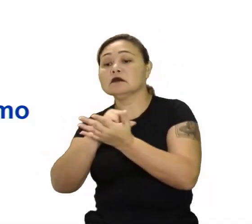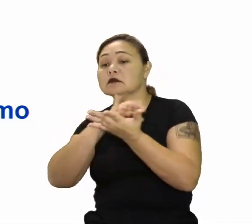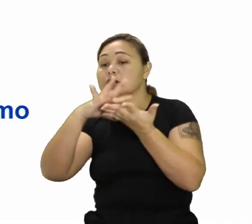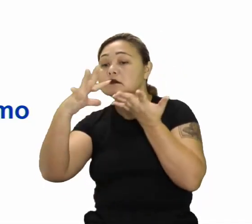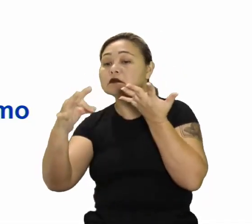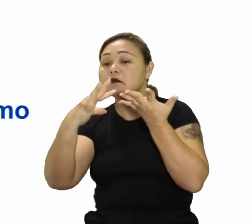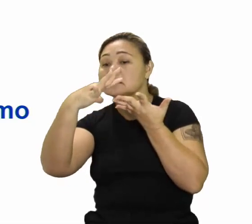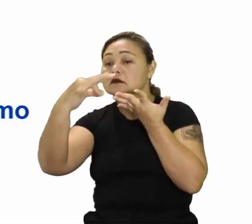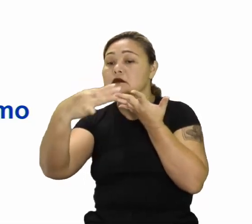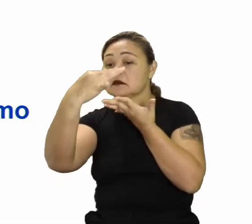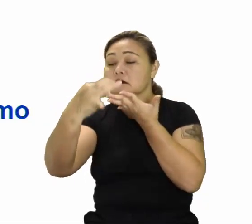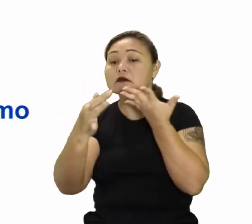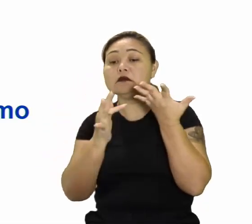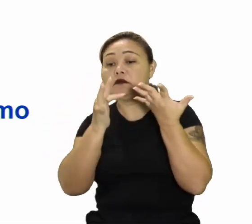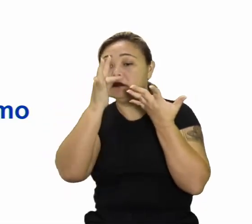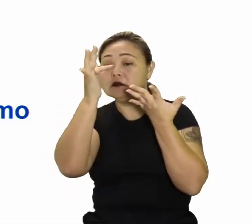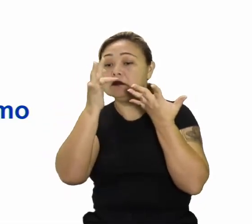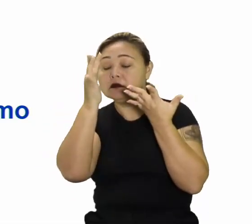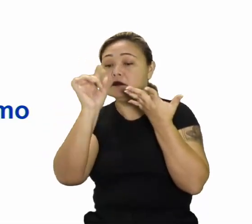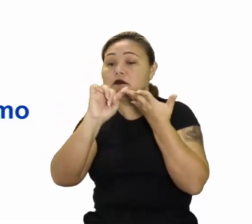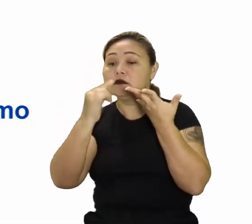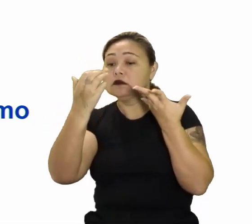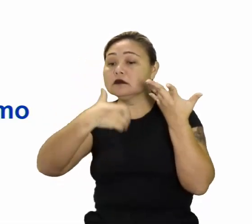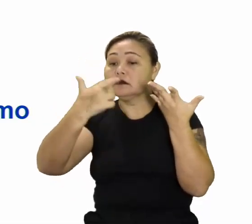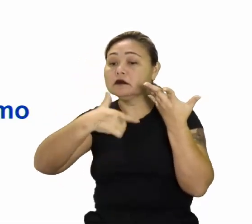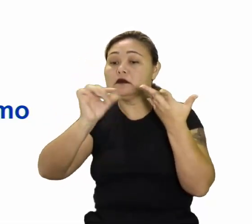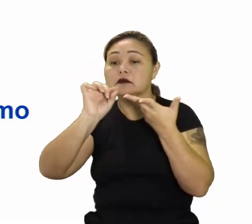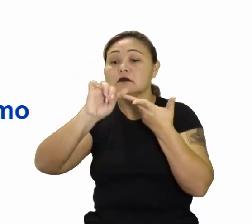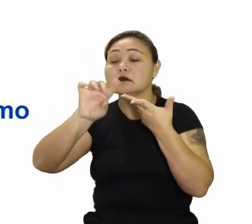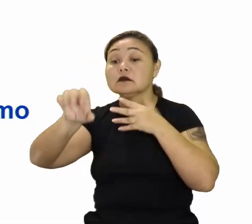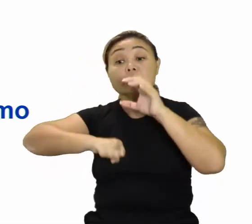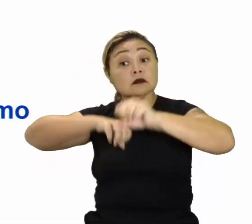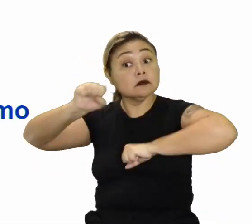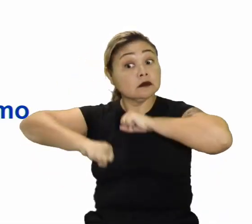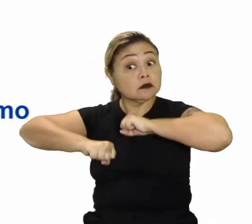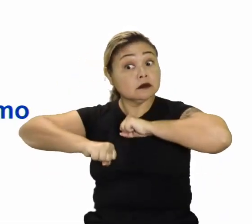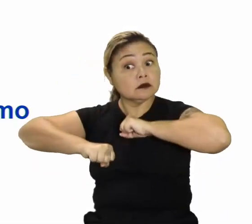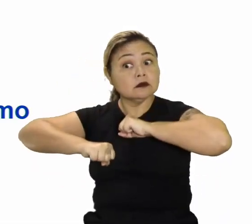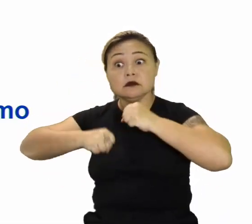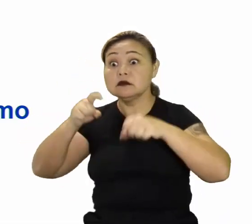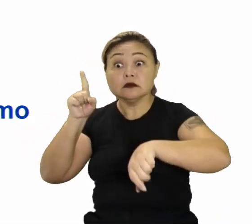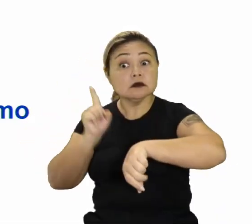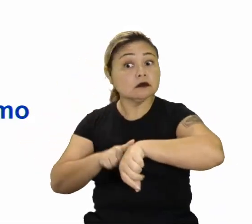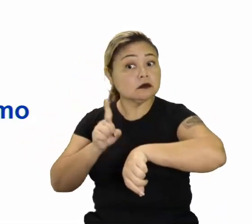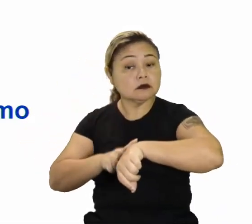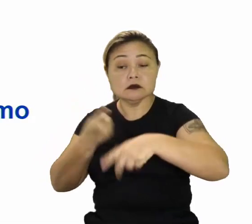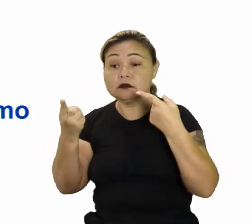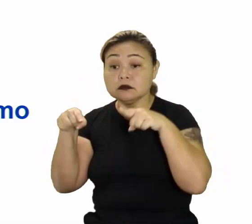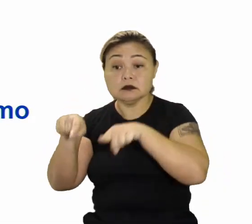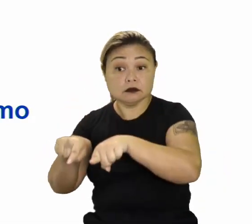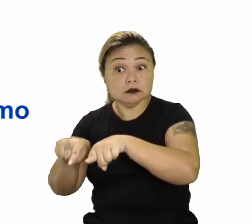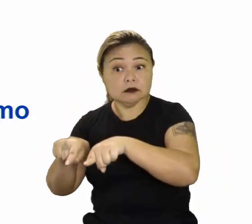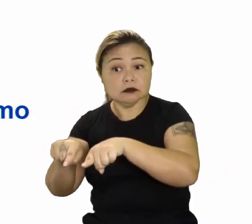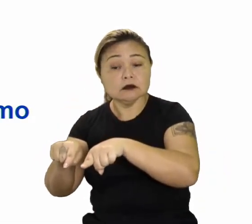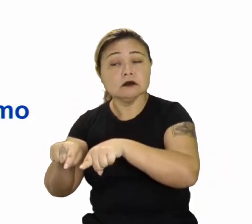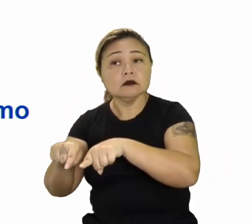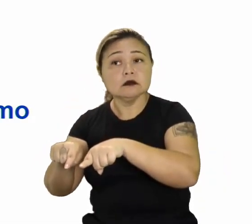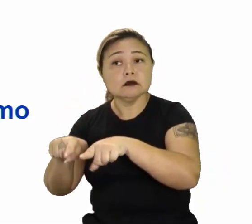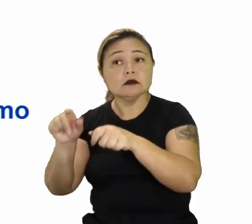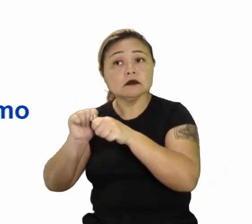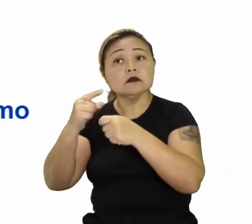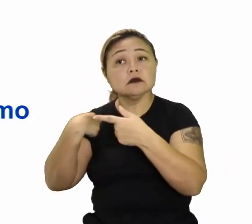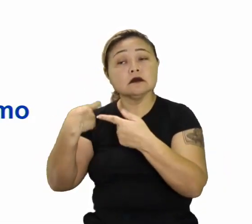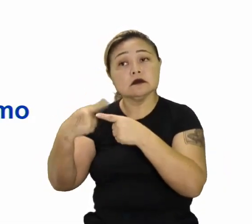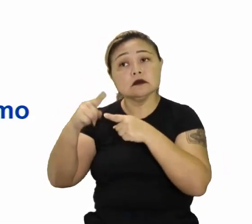produção floral, produção de frutificação e colheita. Vai ser ao mesmo tempo. Isso porque eu